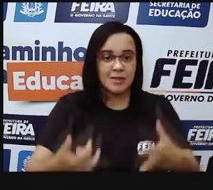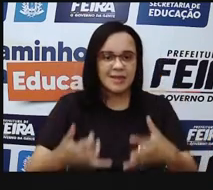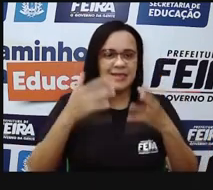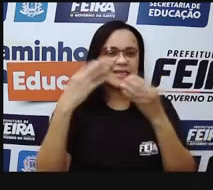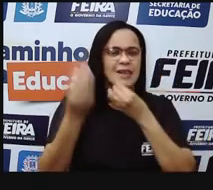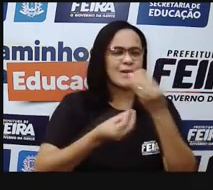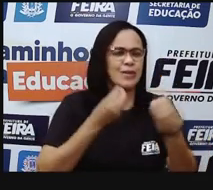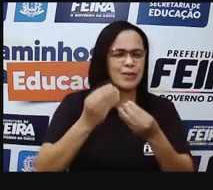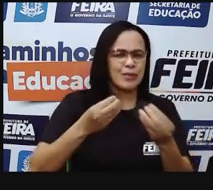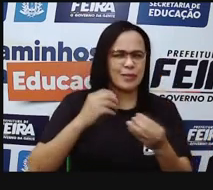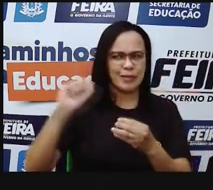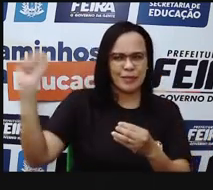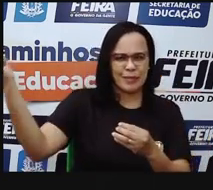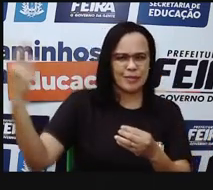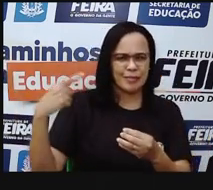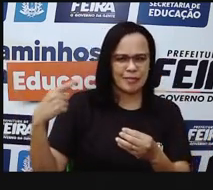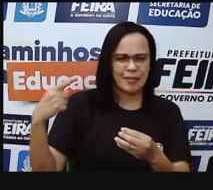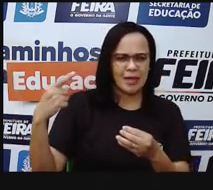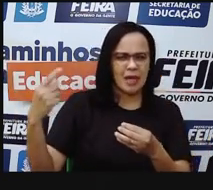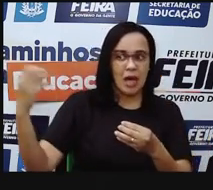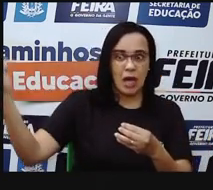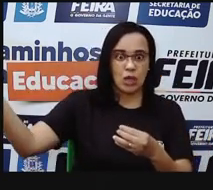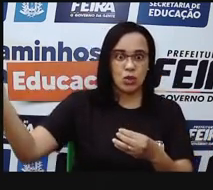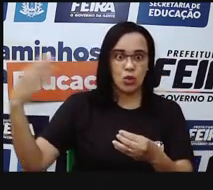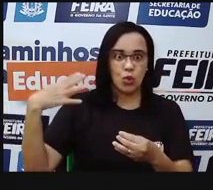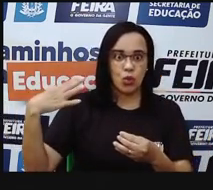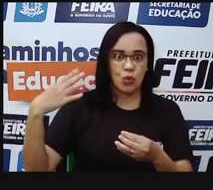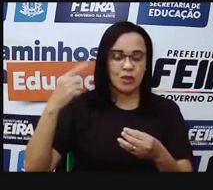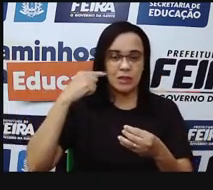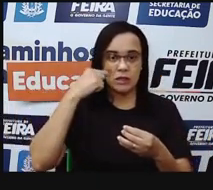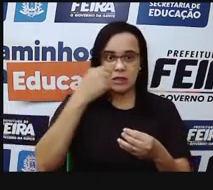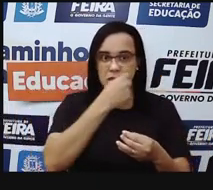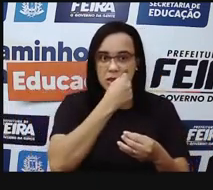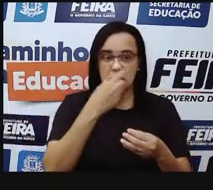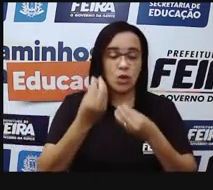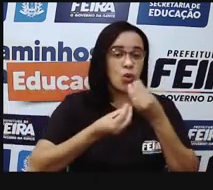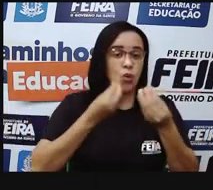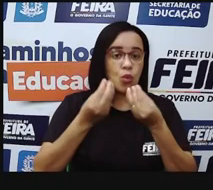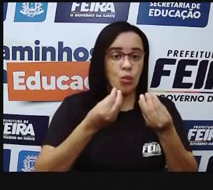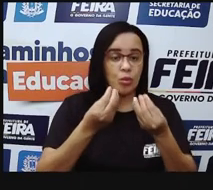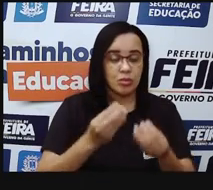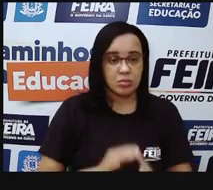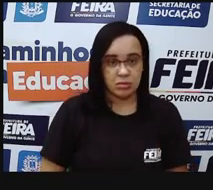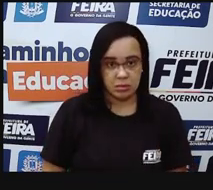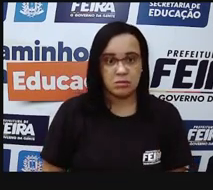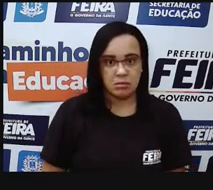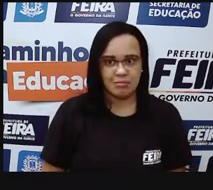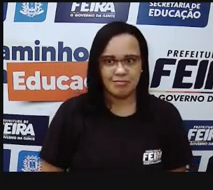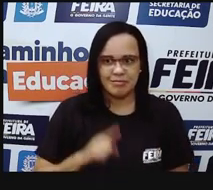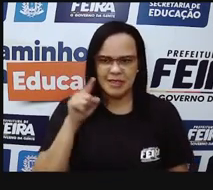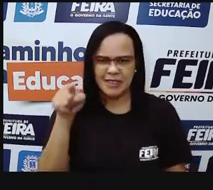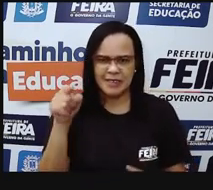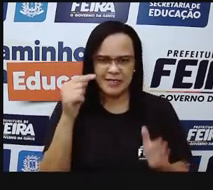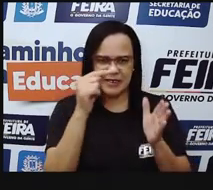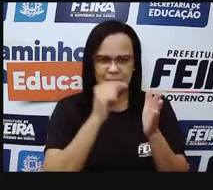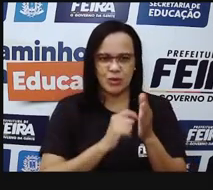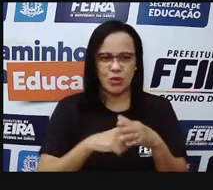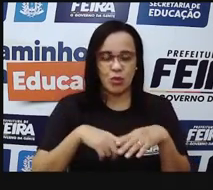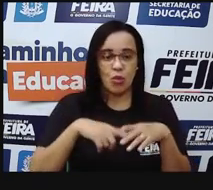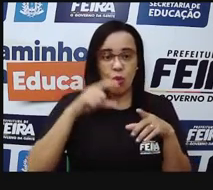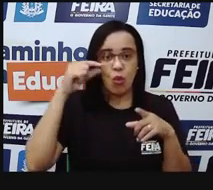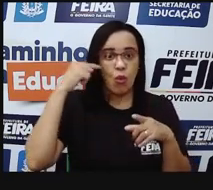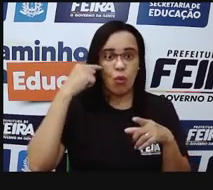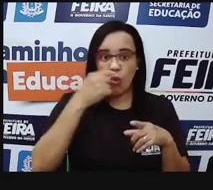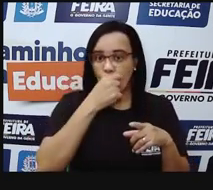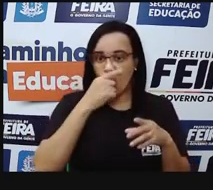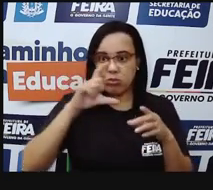vai gerar essa imagem aqui no nosso olho. Então, essa imagem aqui é como se o nosso olho se a gente tiver com